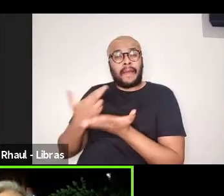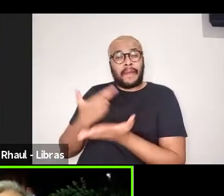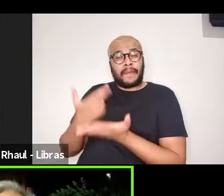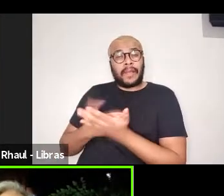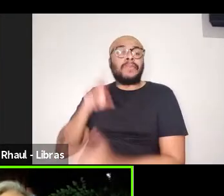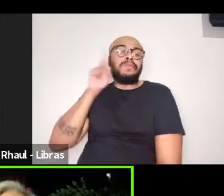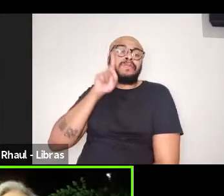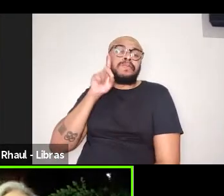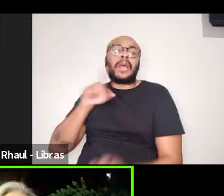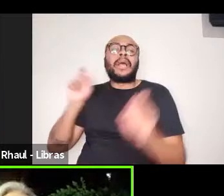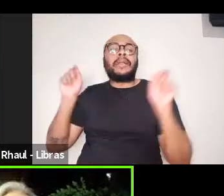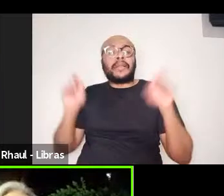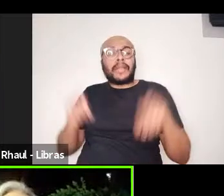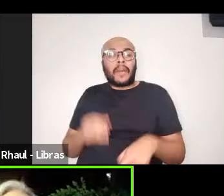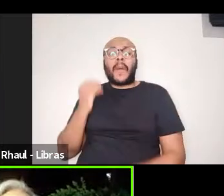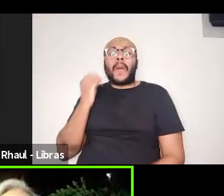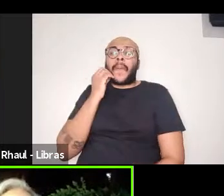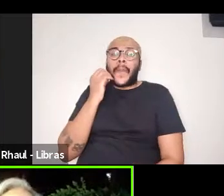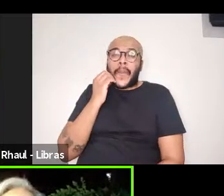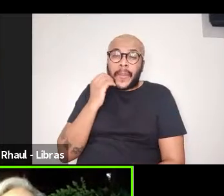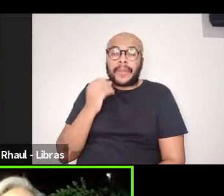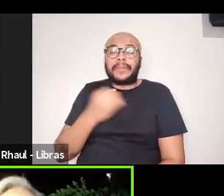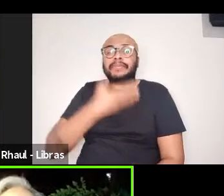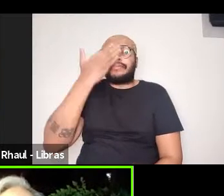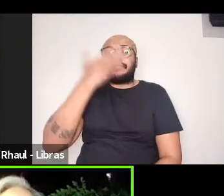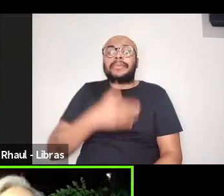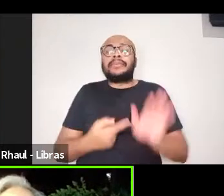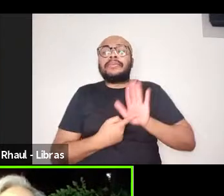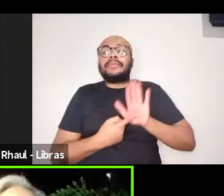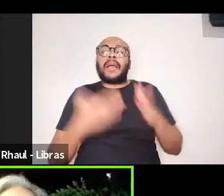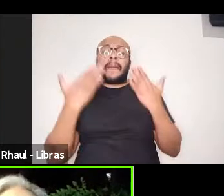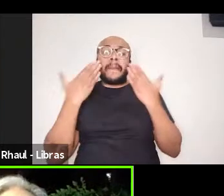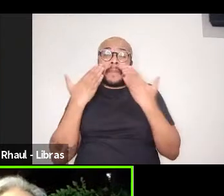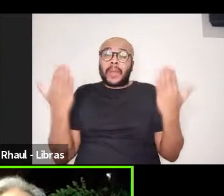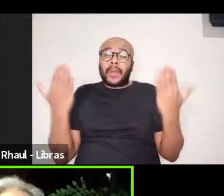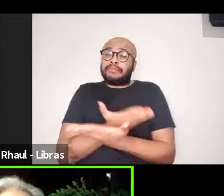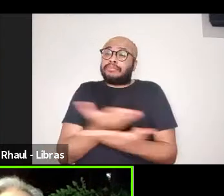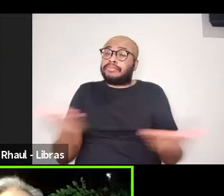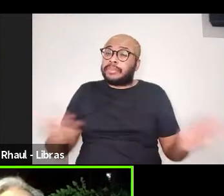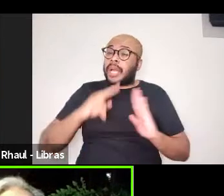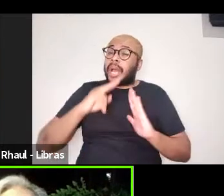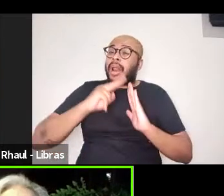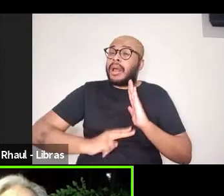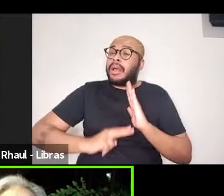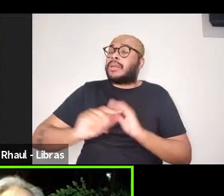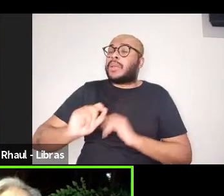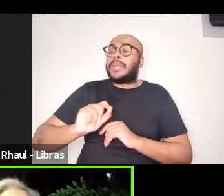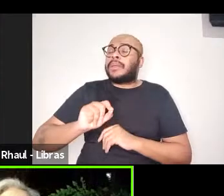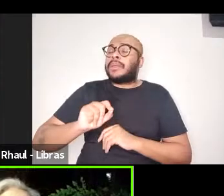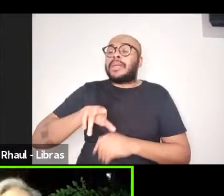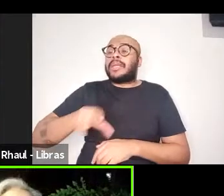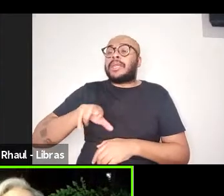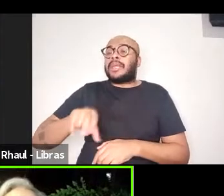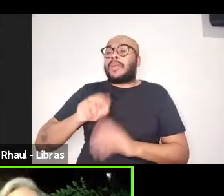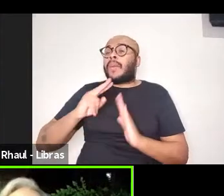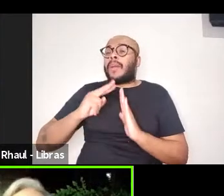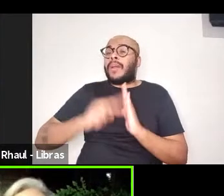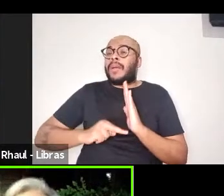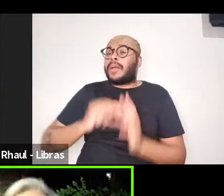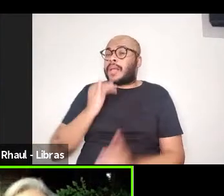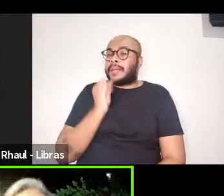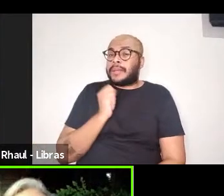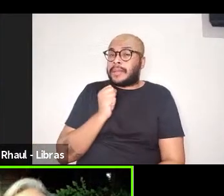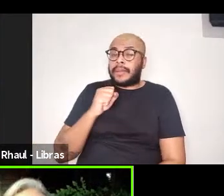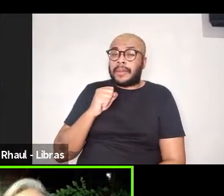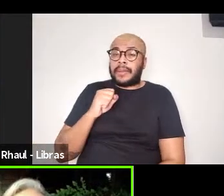oportunidade de se mostrarem para leitores que não leem em